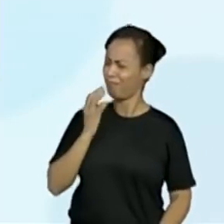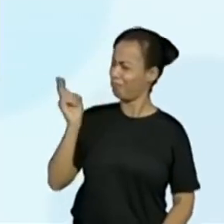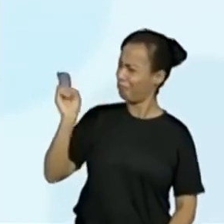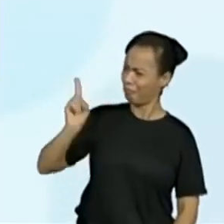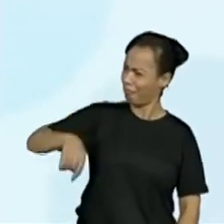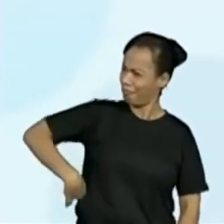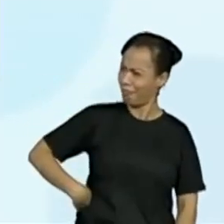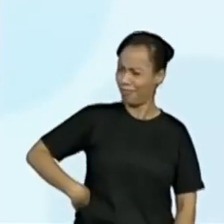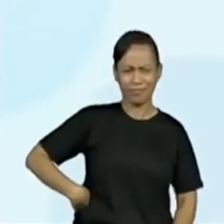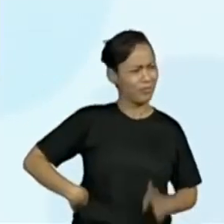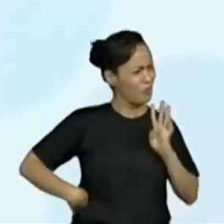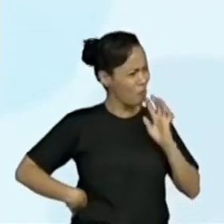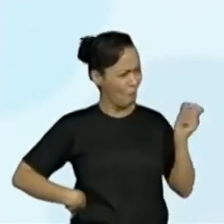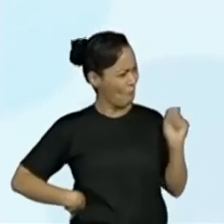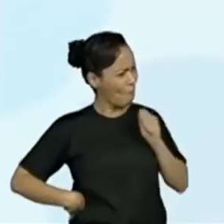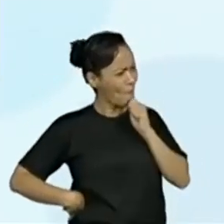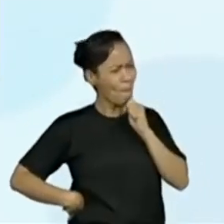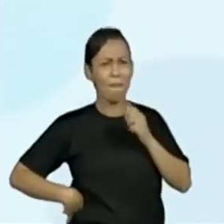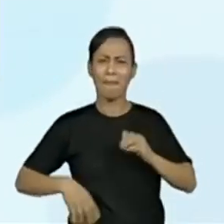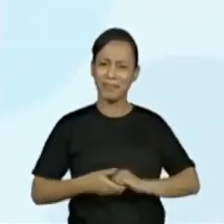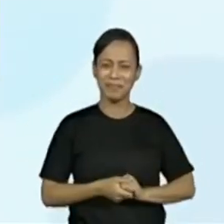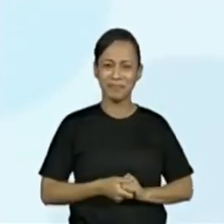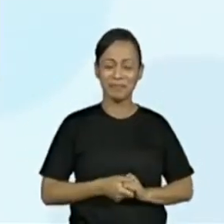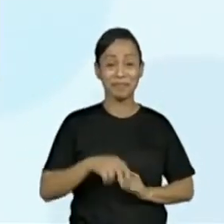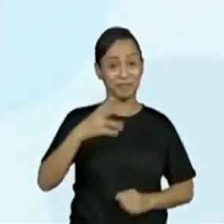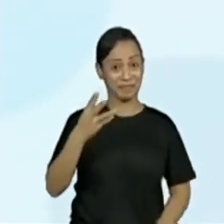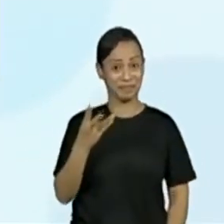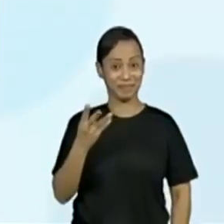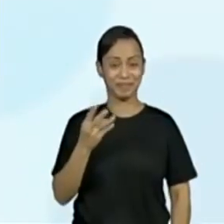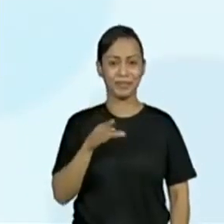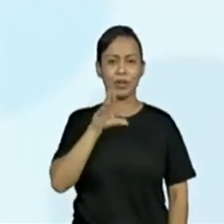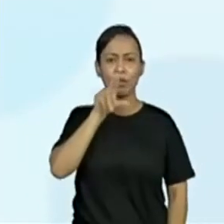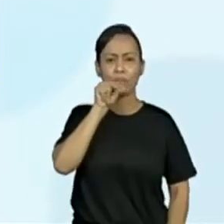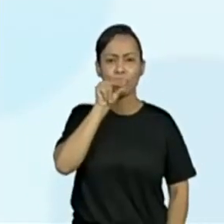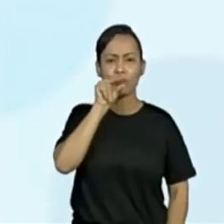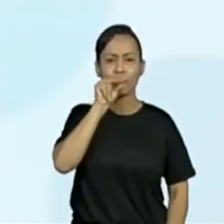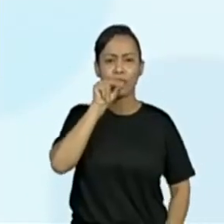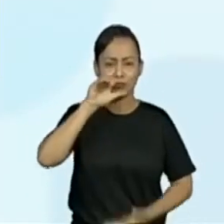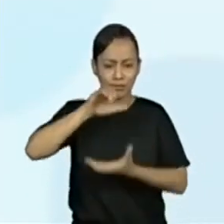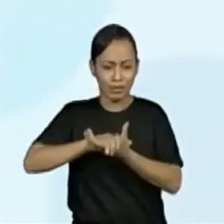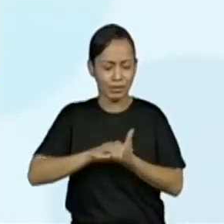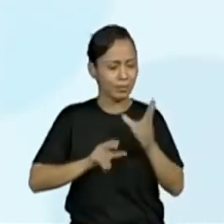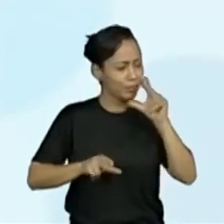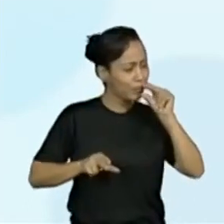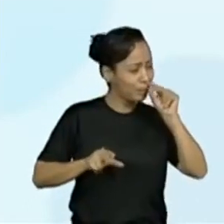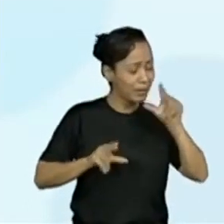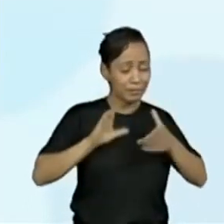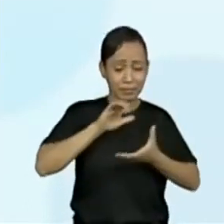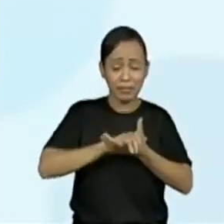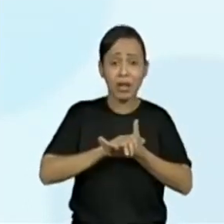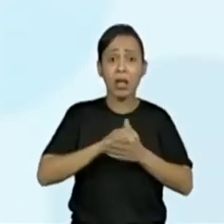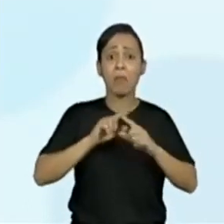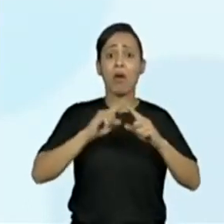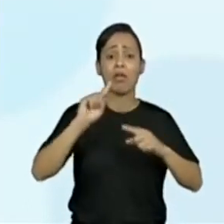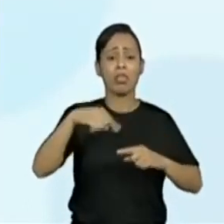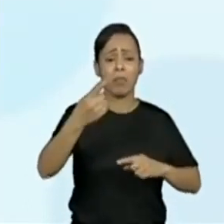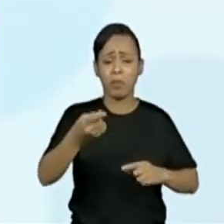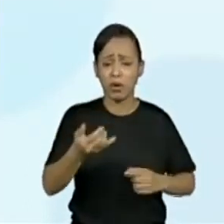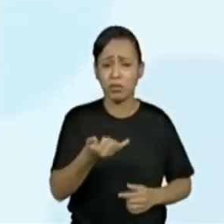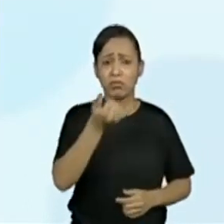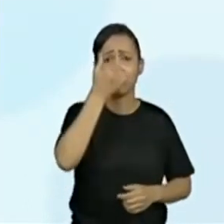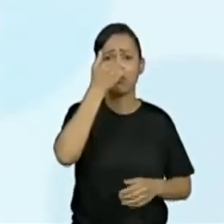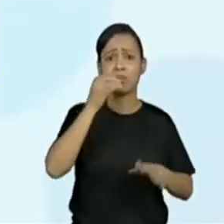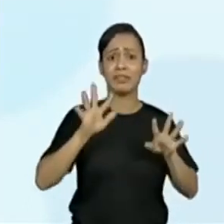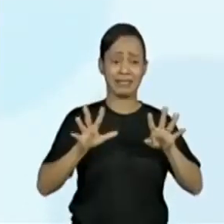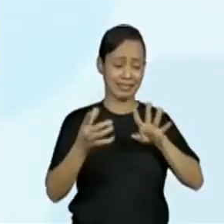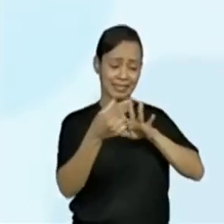não? Então, eu vou O pato casou com a pata, depois perdeu a esperança. Pois tinha os dedos